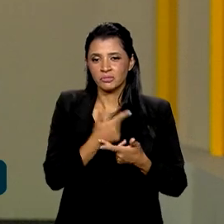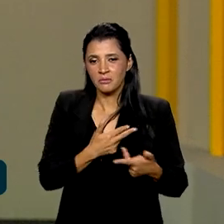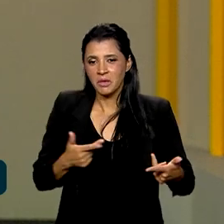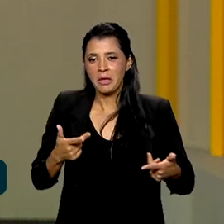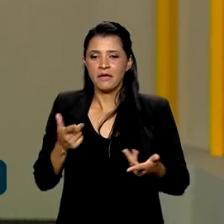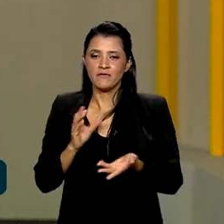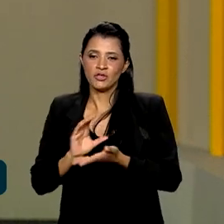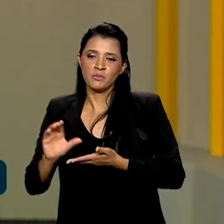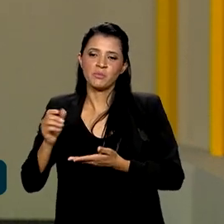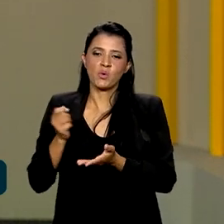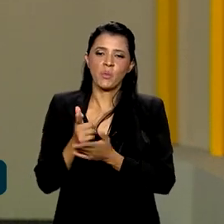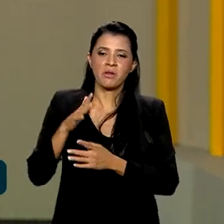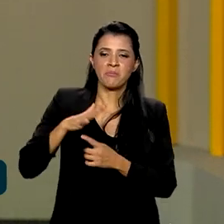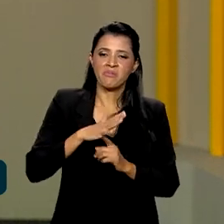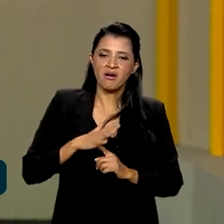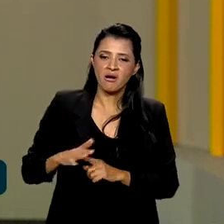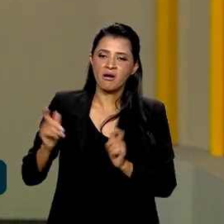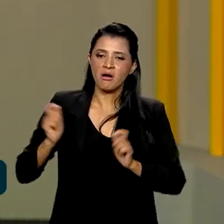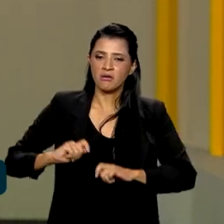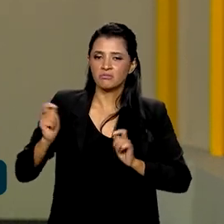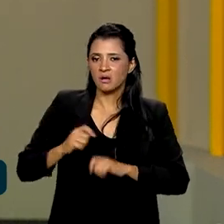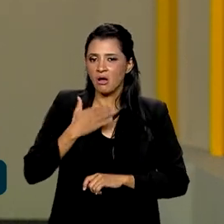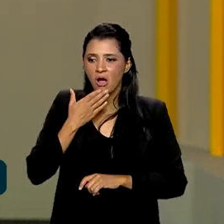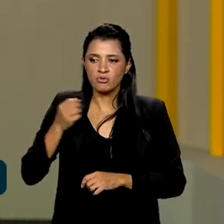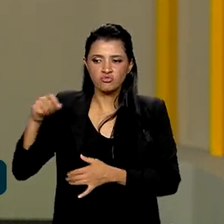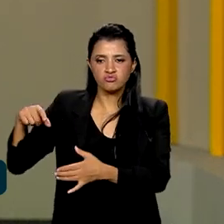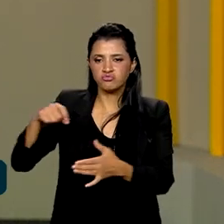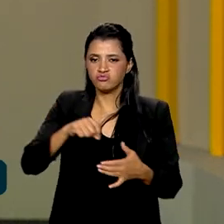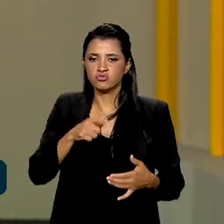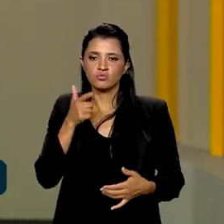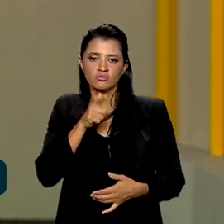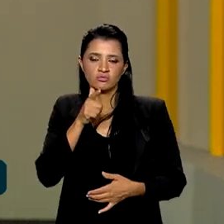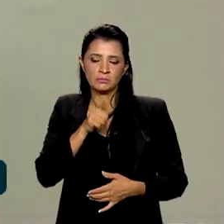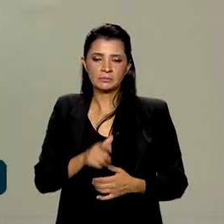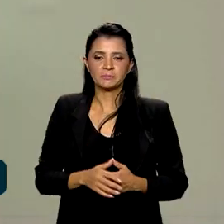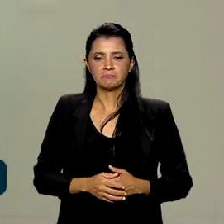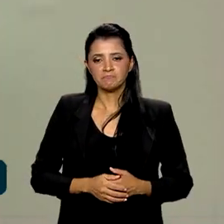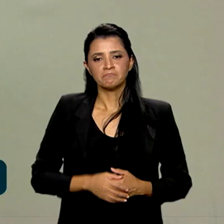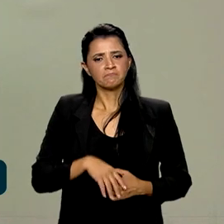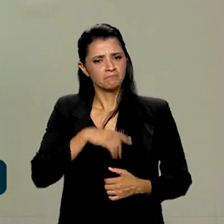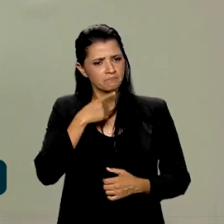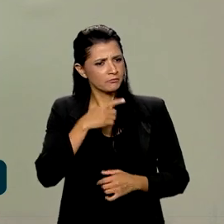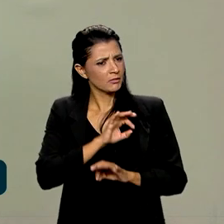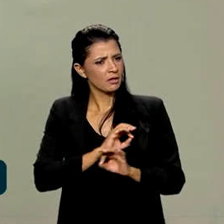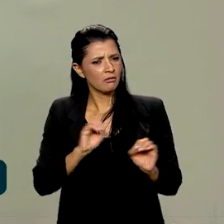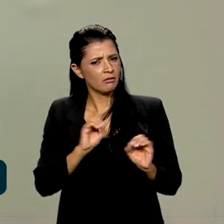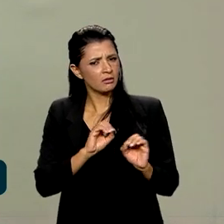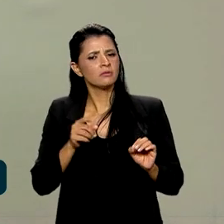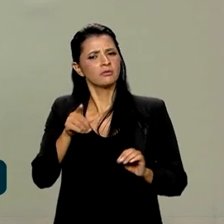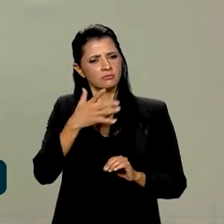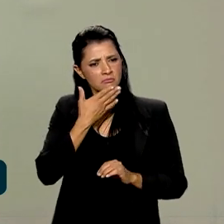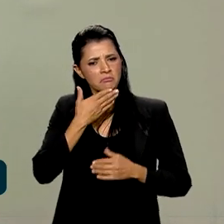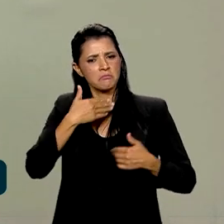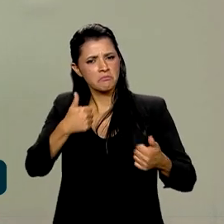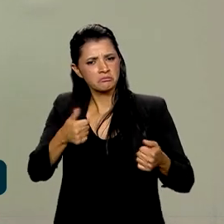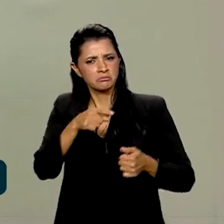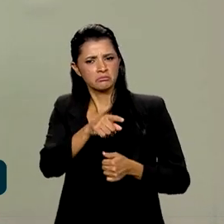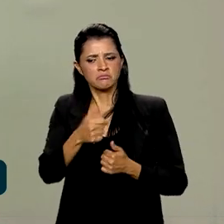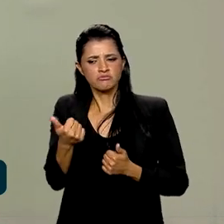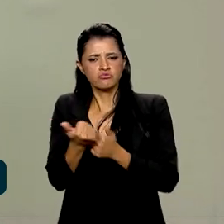máquinas, implementos para aumentar a capacidade produtiva da agricultura familiar. Sem dúvida, excelentes medidas de apoio